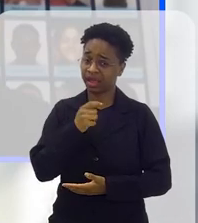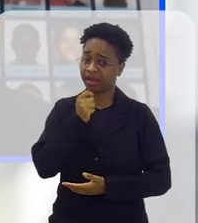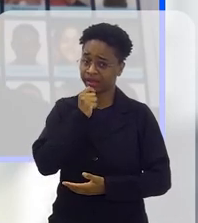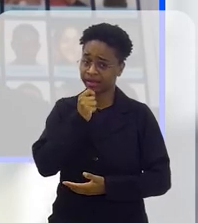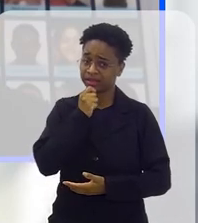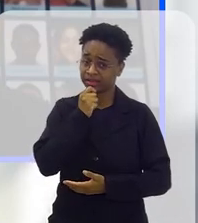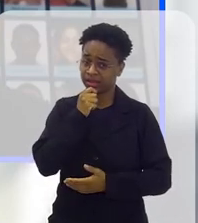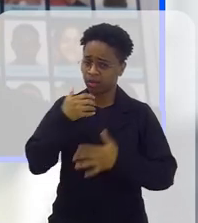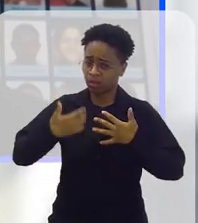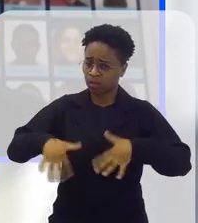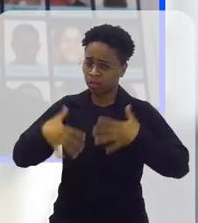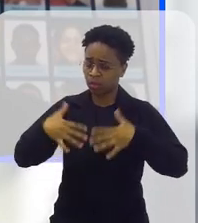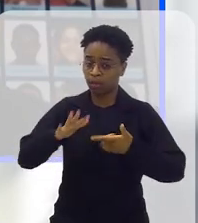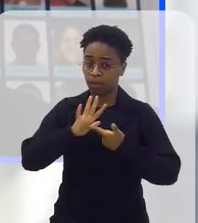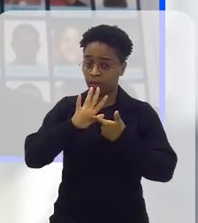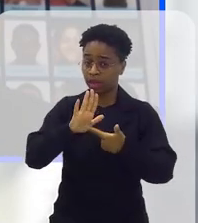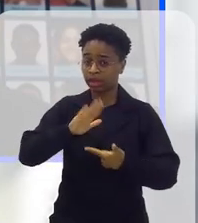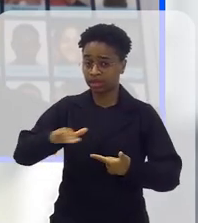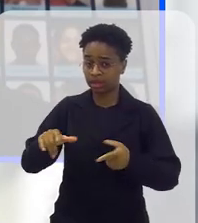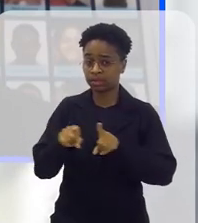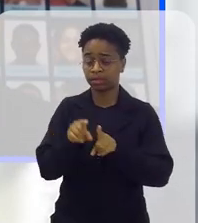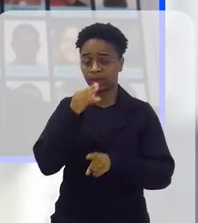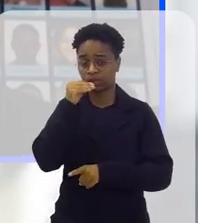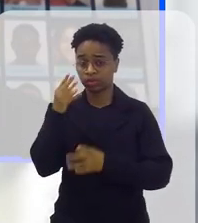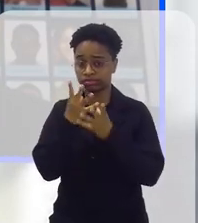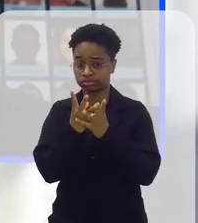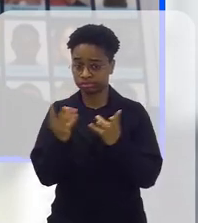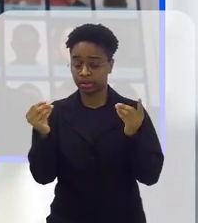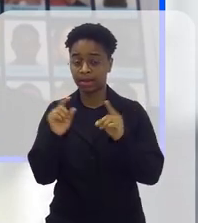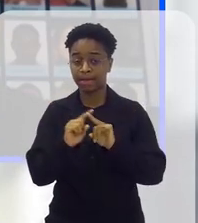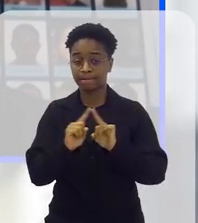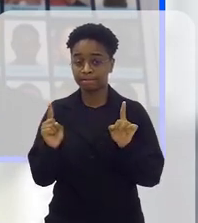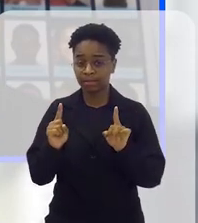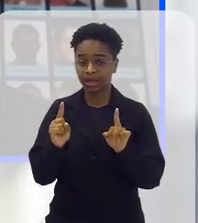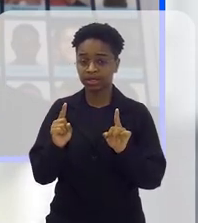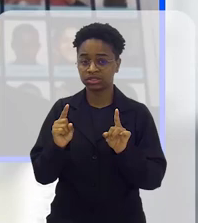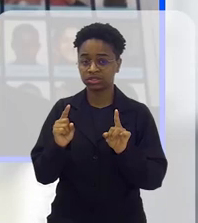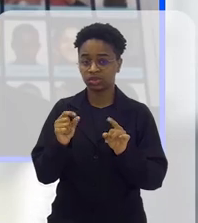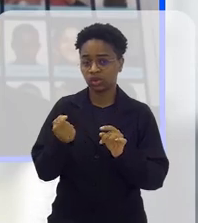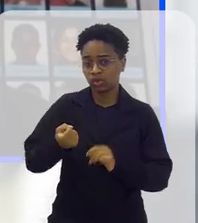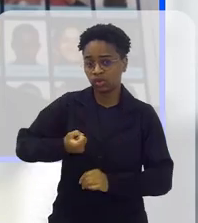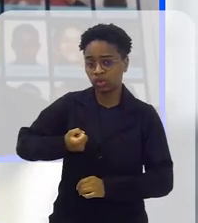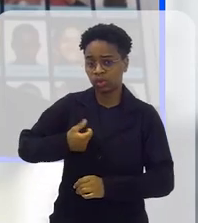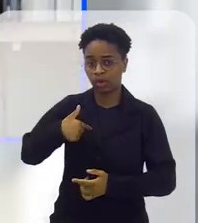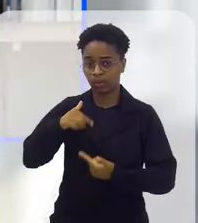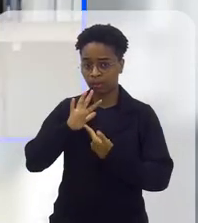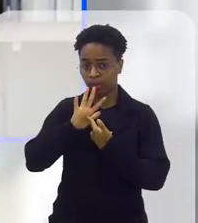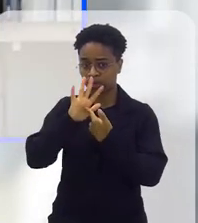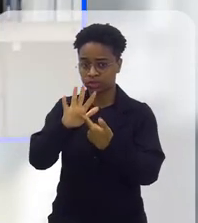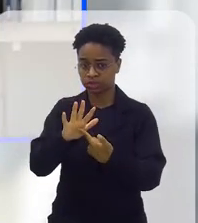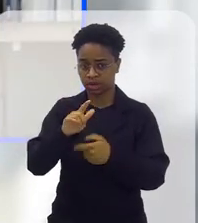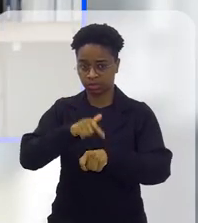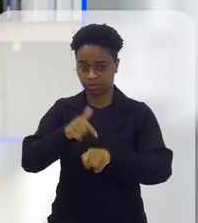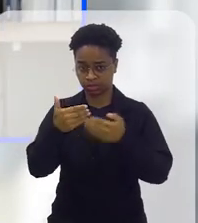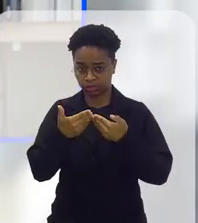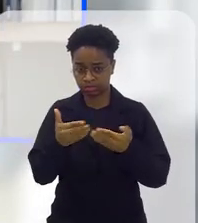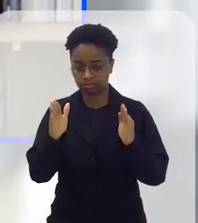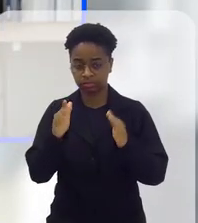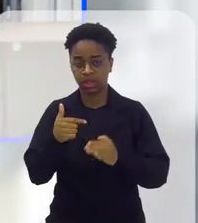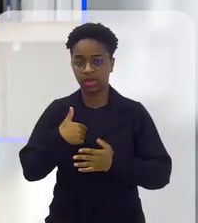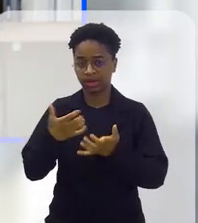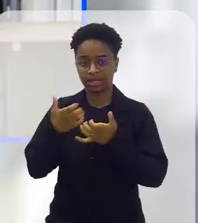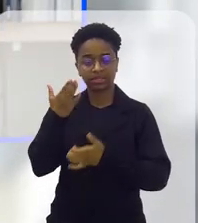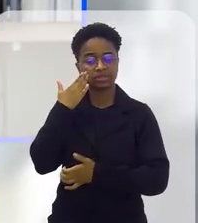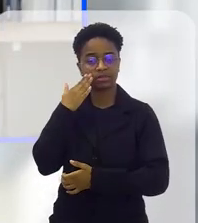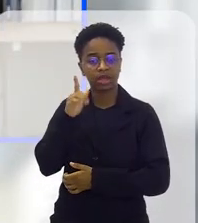dados alarmantes de crianças e adolescentes desaparecidos, mas esses primeiros números que eu citei na abertura, aí eu gostaria